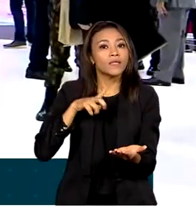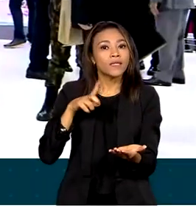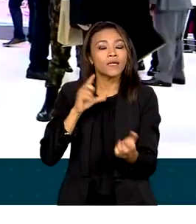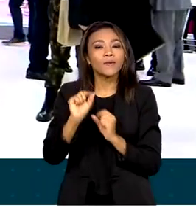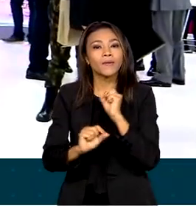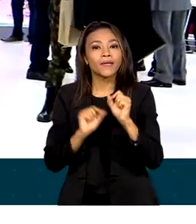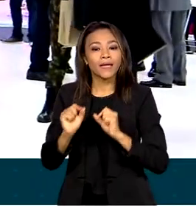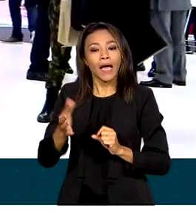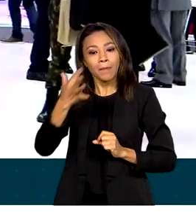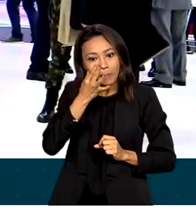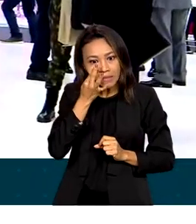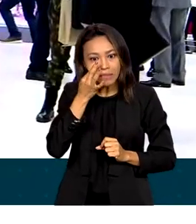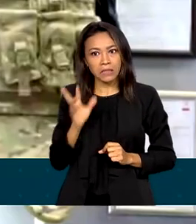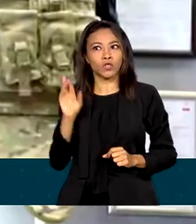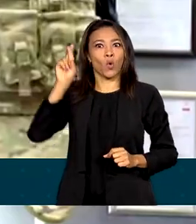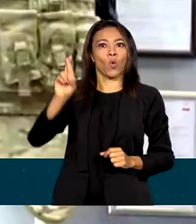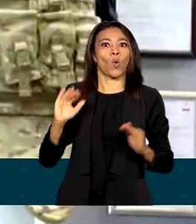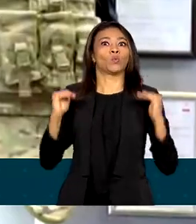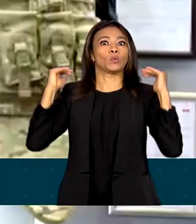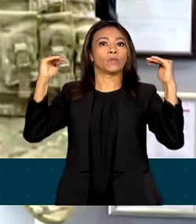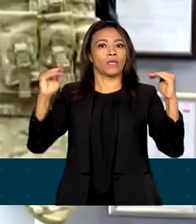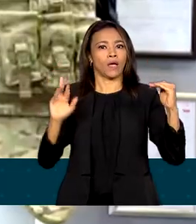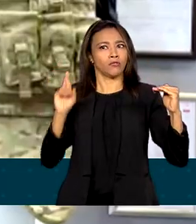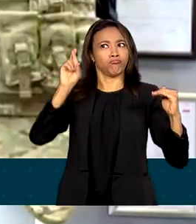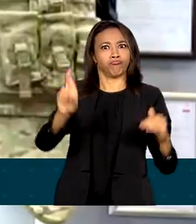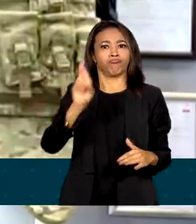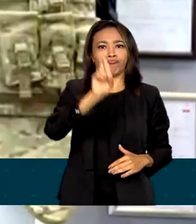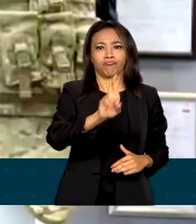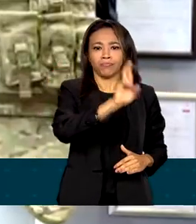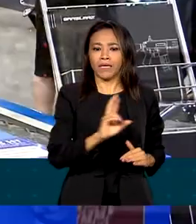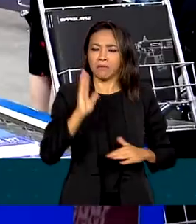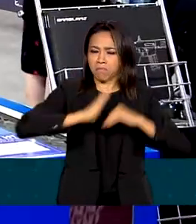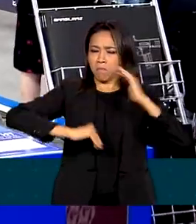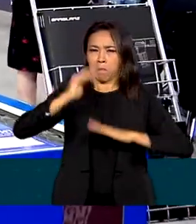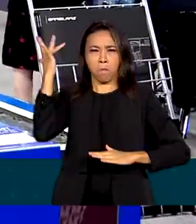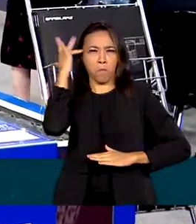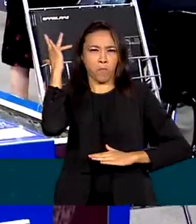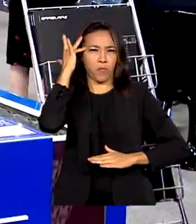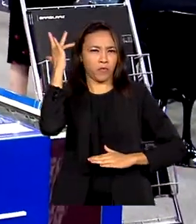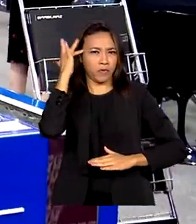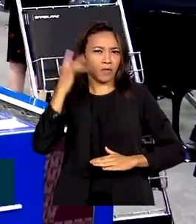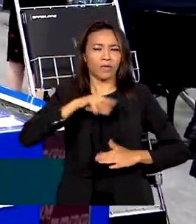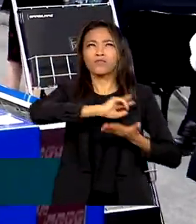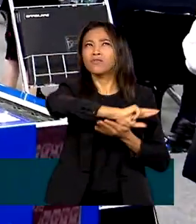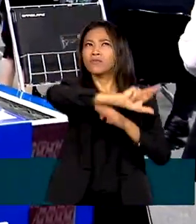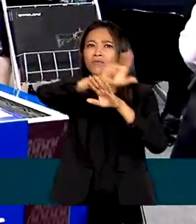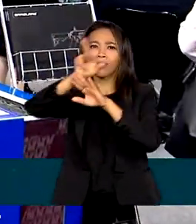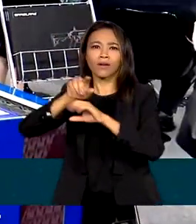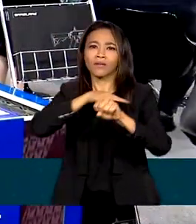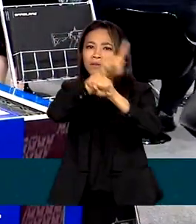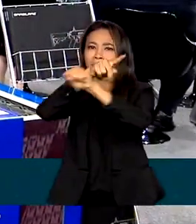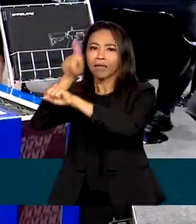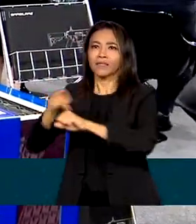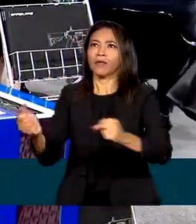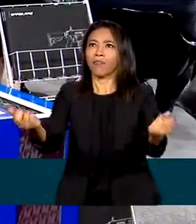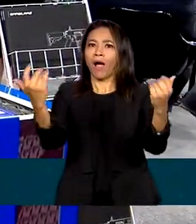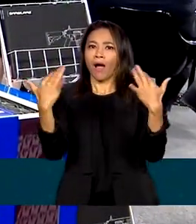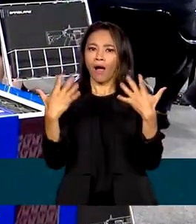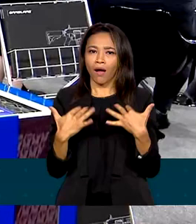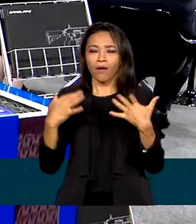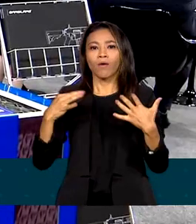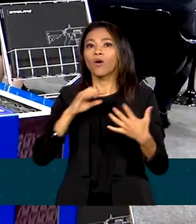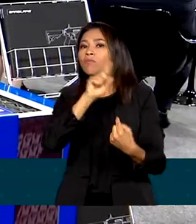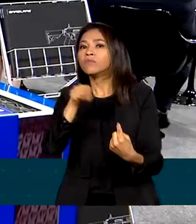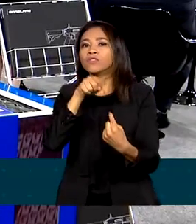com a presença de autoridades e especialistas militares do Brasil e de diversos países. O objetivo é